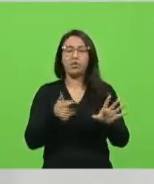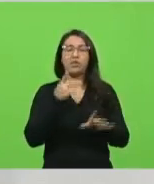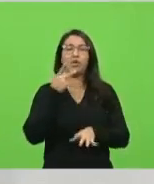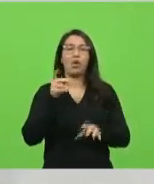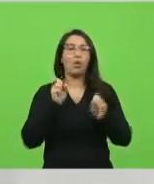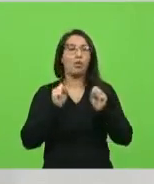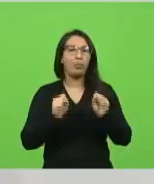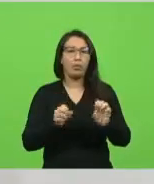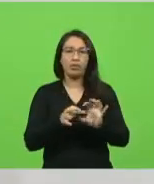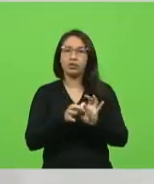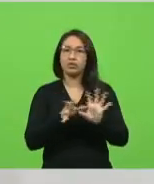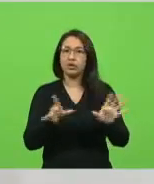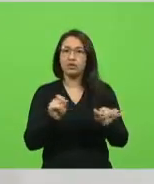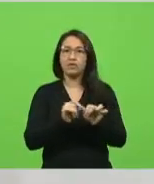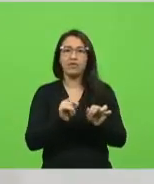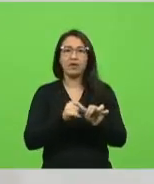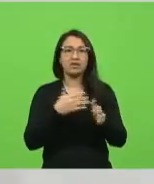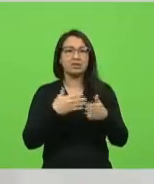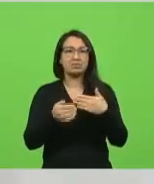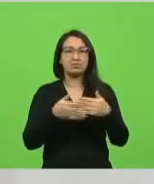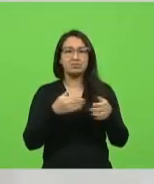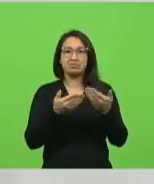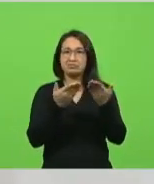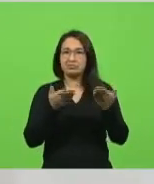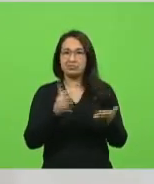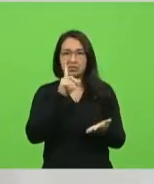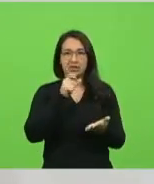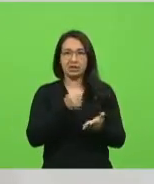o que bem entenderam, governadores e prefeitos. O que foi feito?